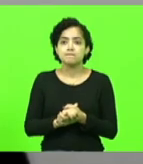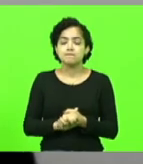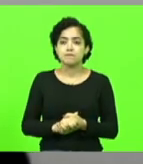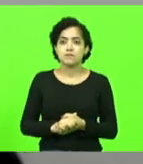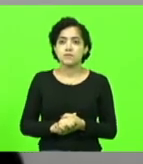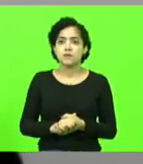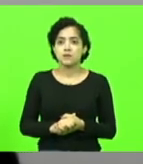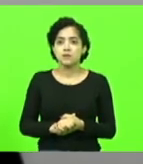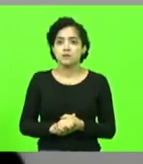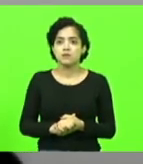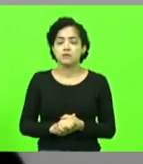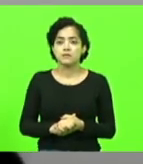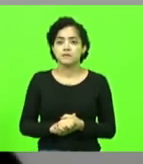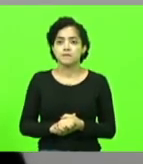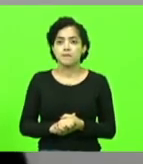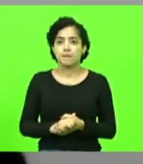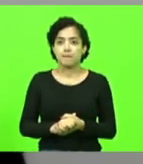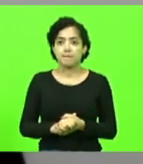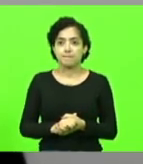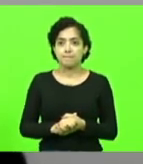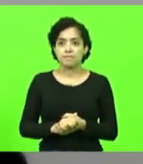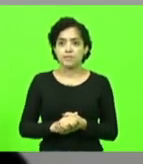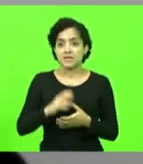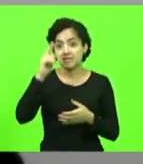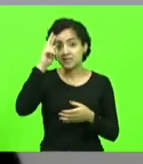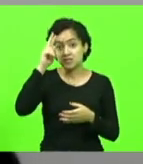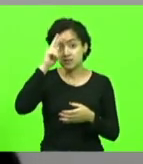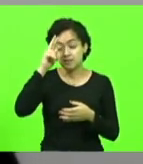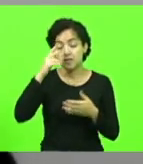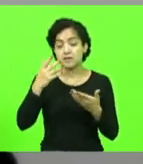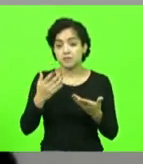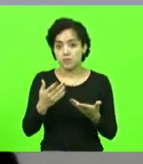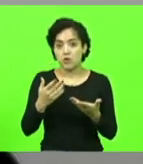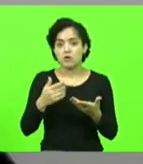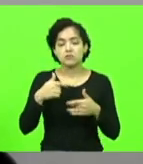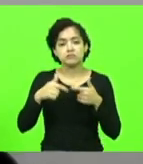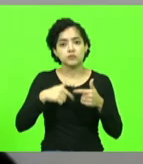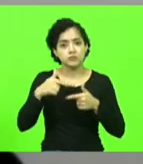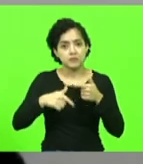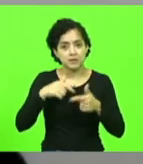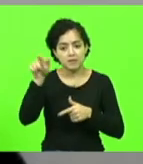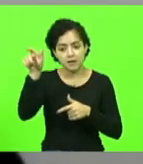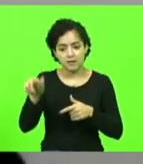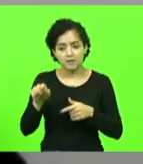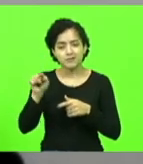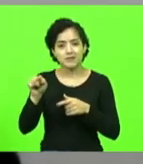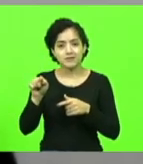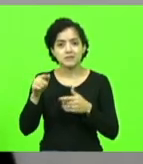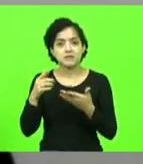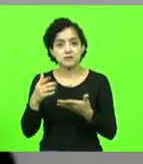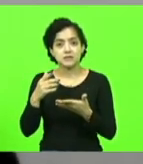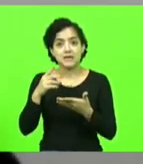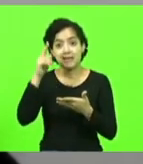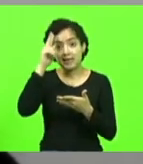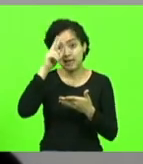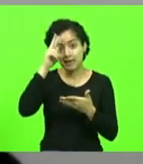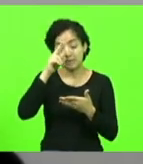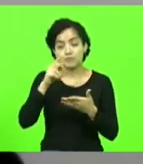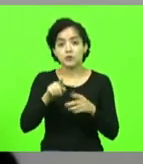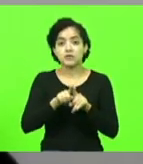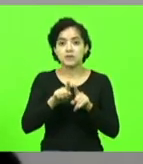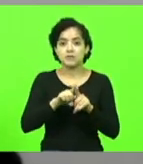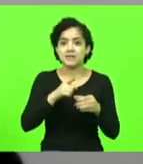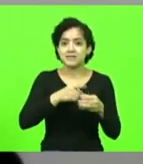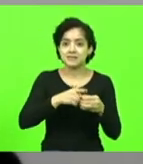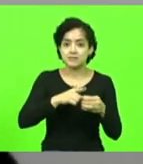de memória, de espetacular trabalho que ele fez, lembrar o município de Irani, falei